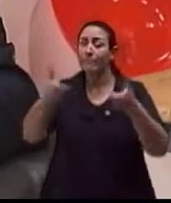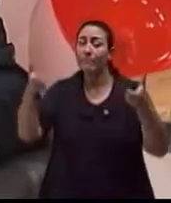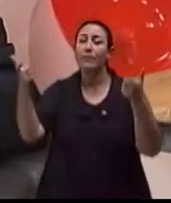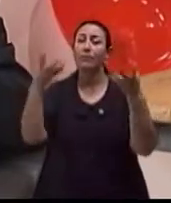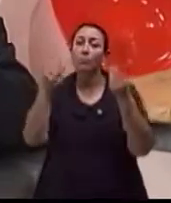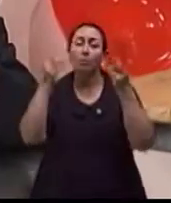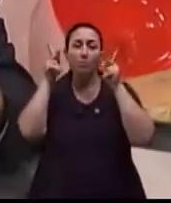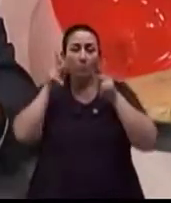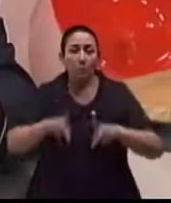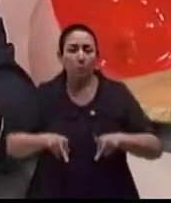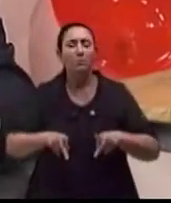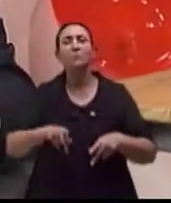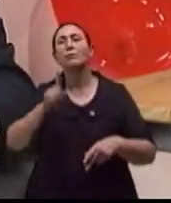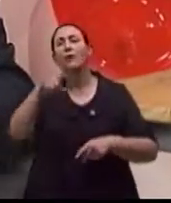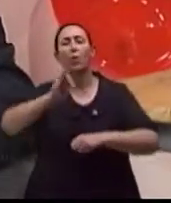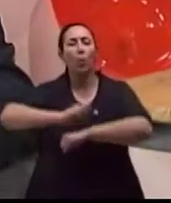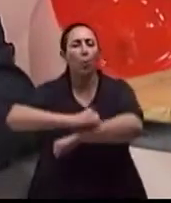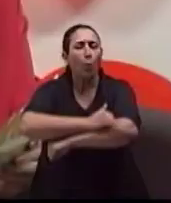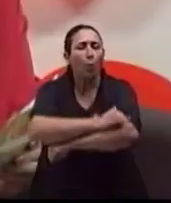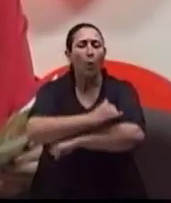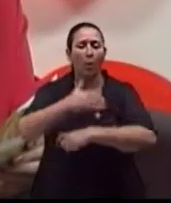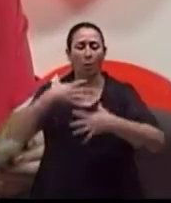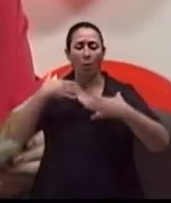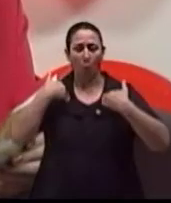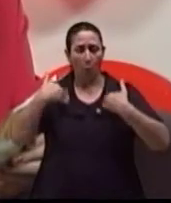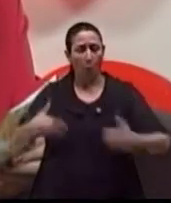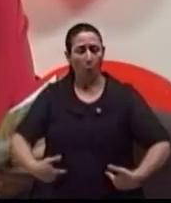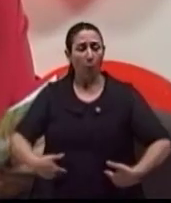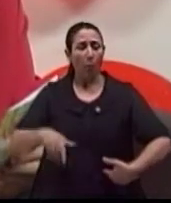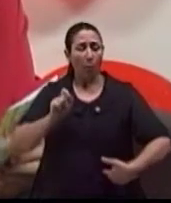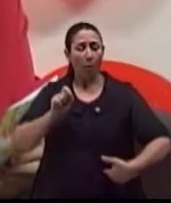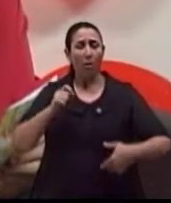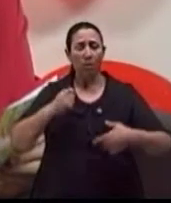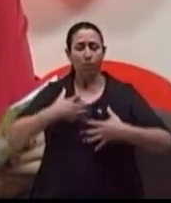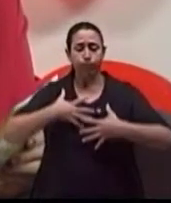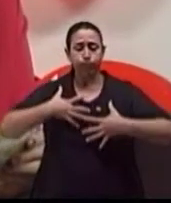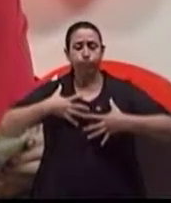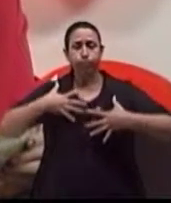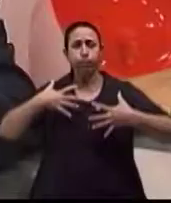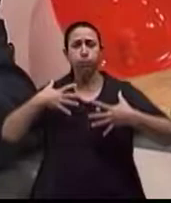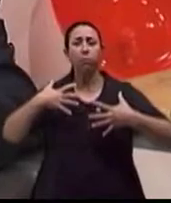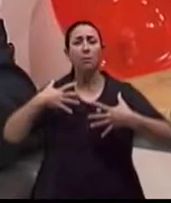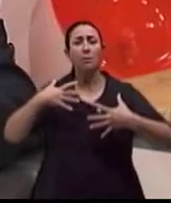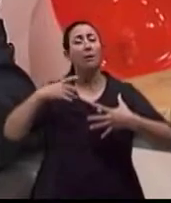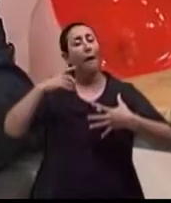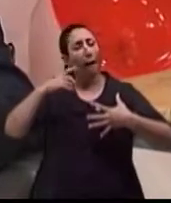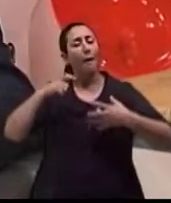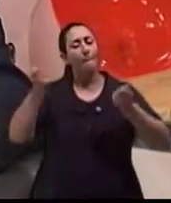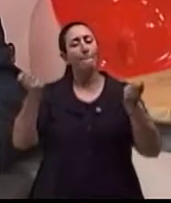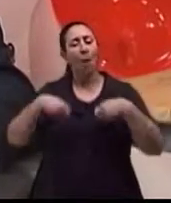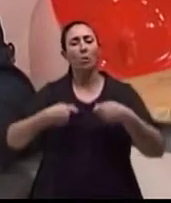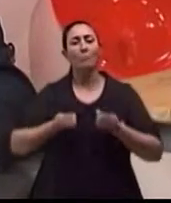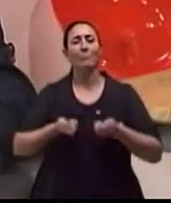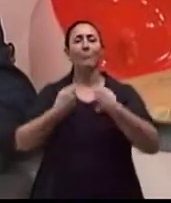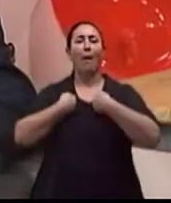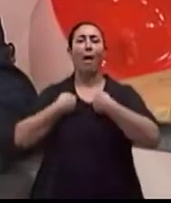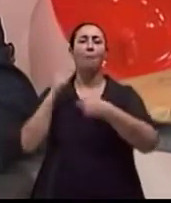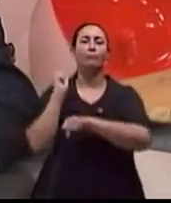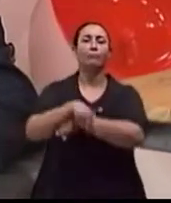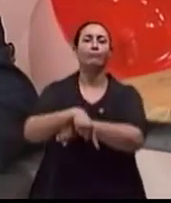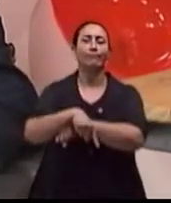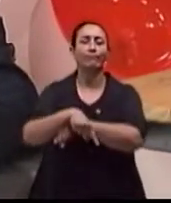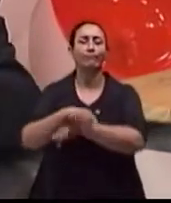gordura corporal, o sedentarismo e entre outros que vão favorecer a disfunção erétil.